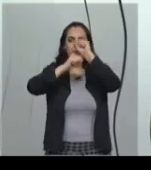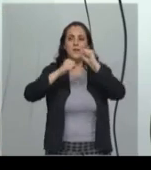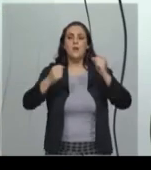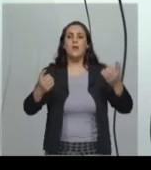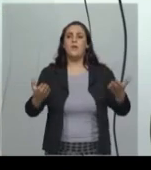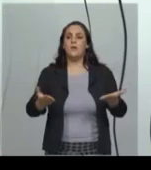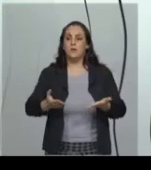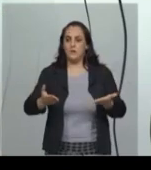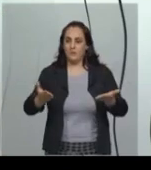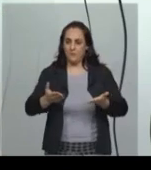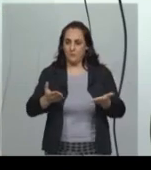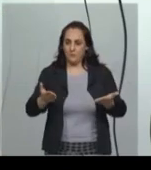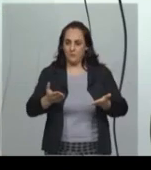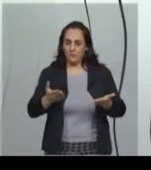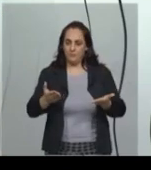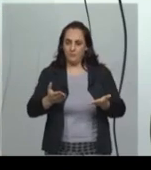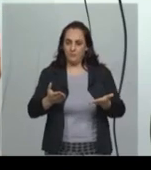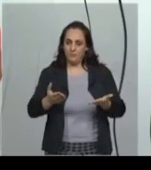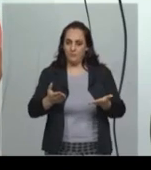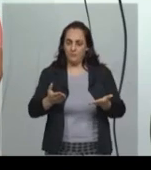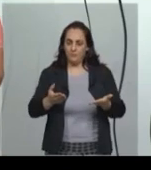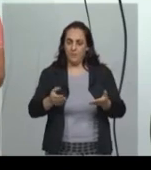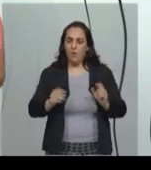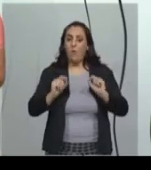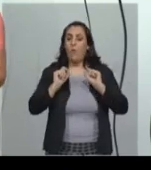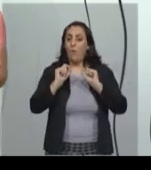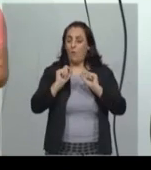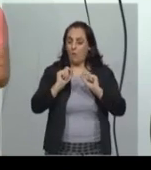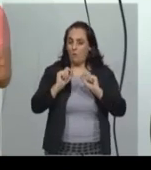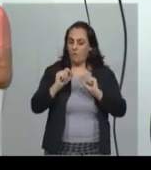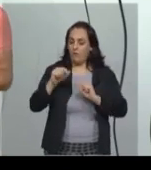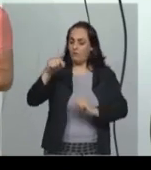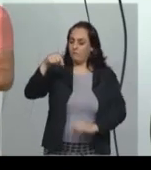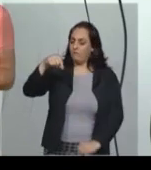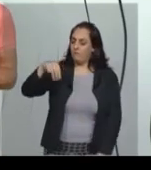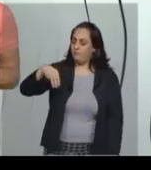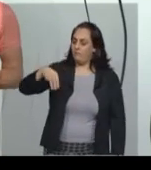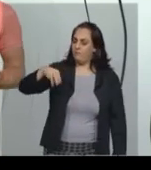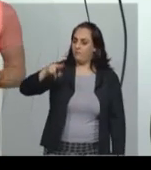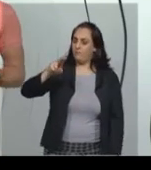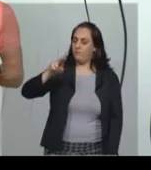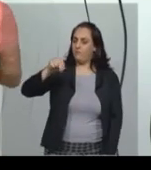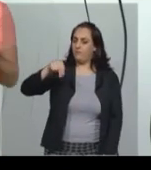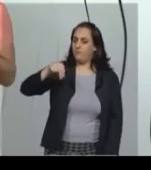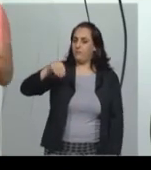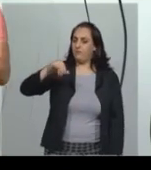Nós município é um espaço territorial